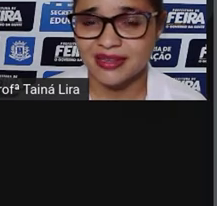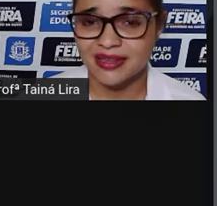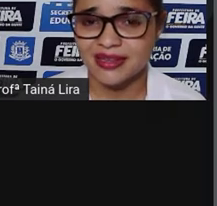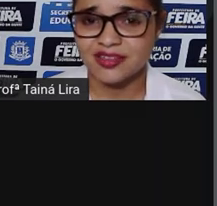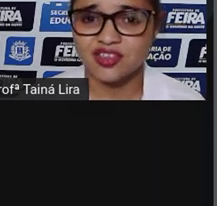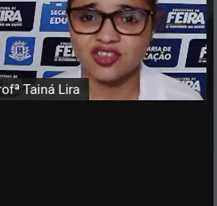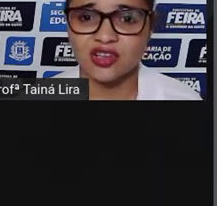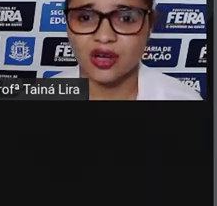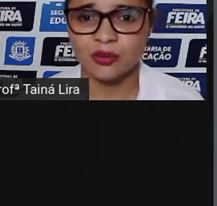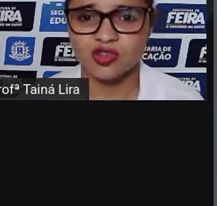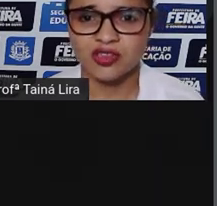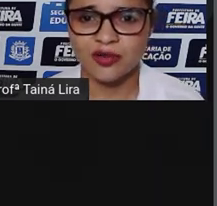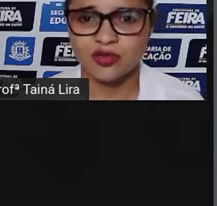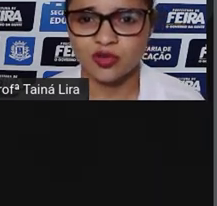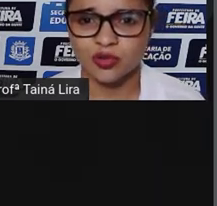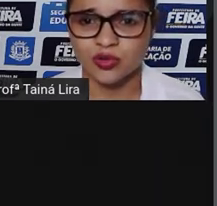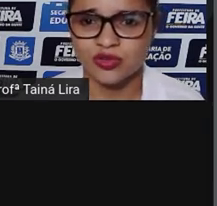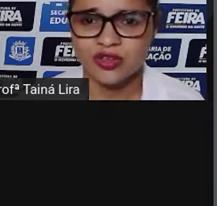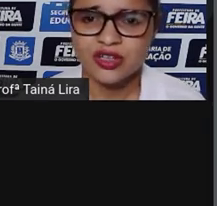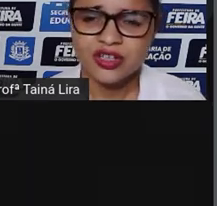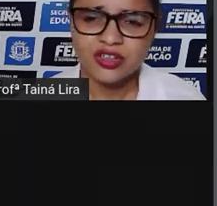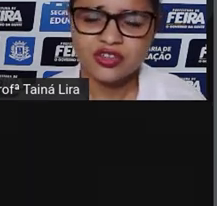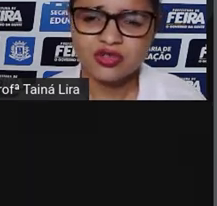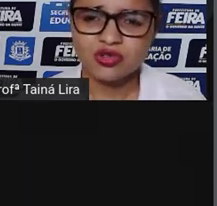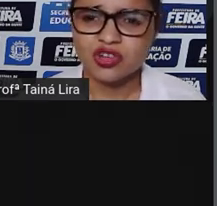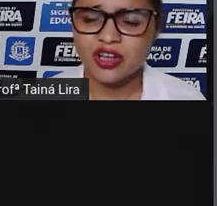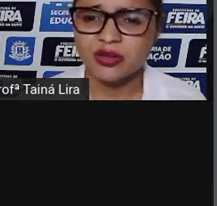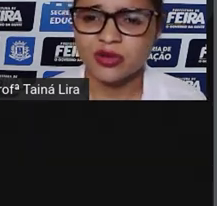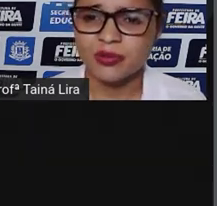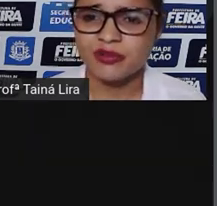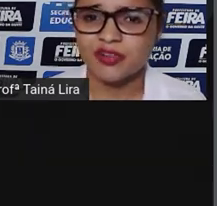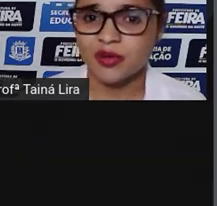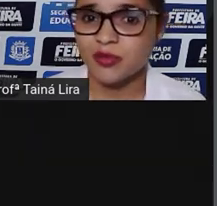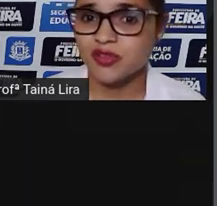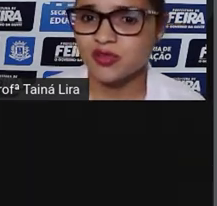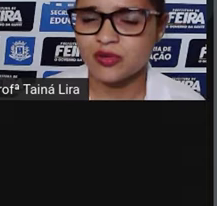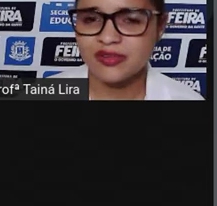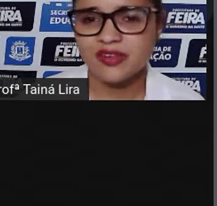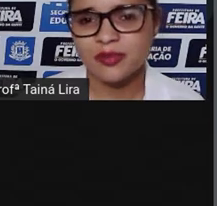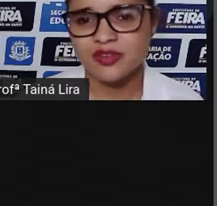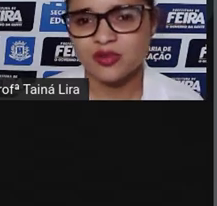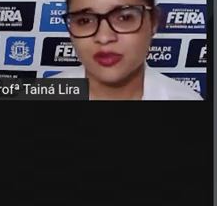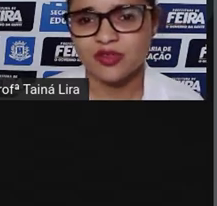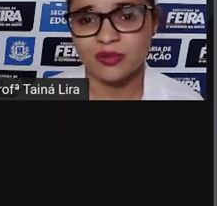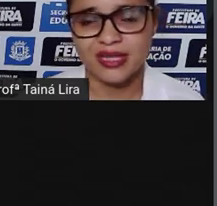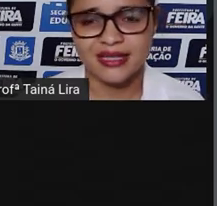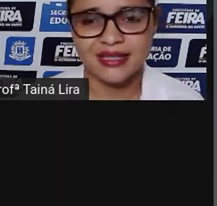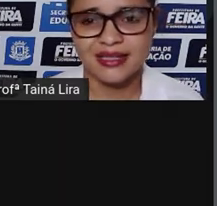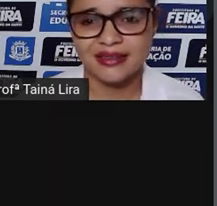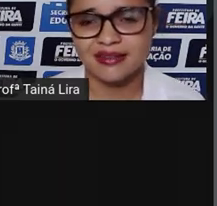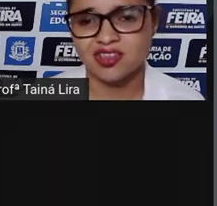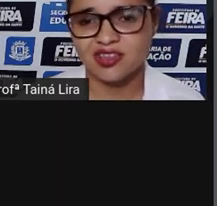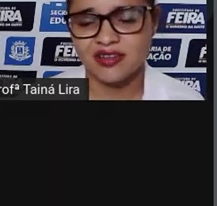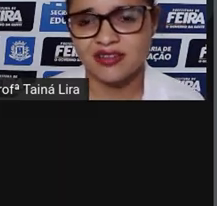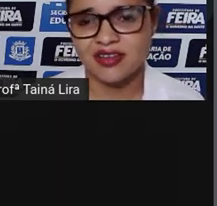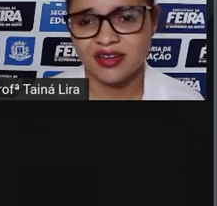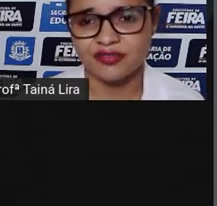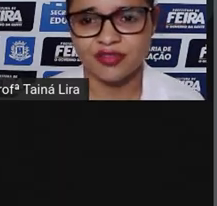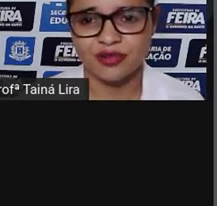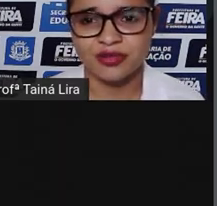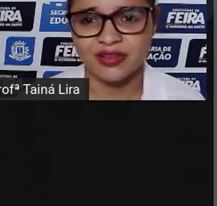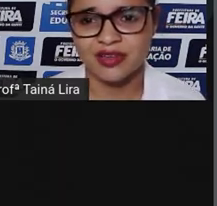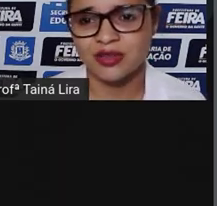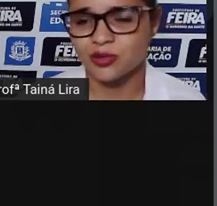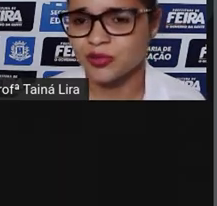uma ideia que a gente quer mostrar aos outros, de um jeito que provoque emoções nas pessoas, como alegria, tristeza,